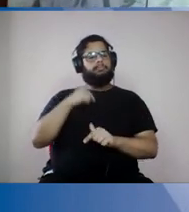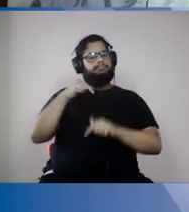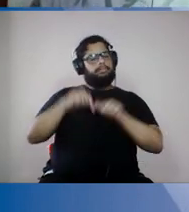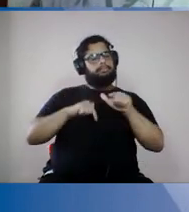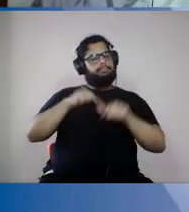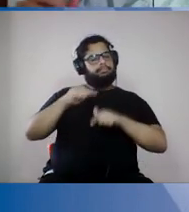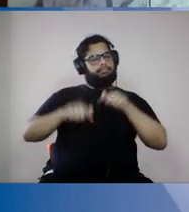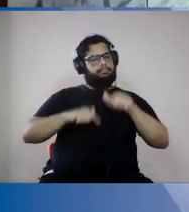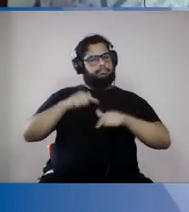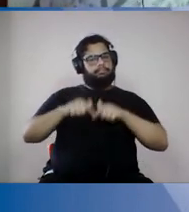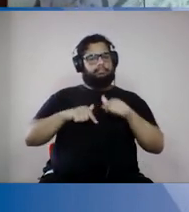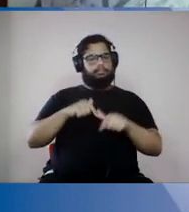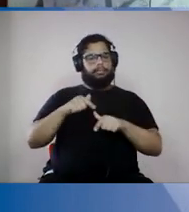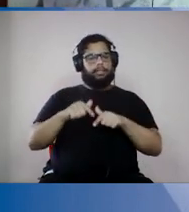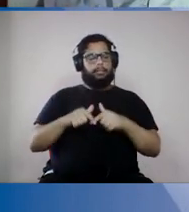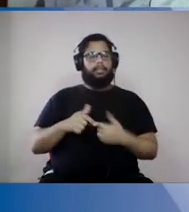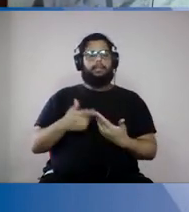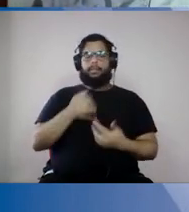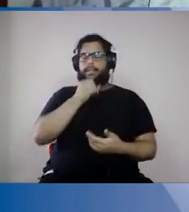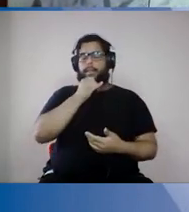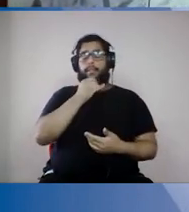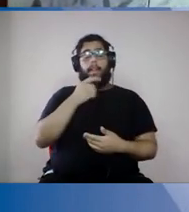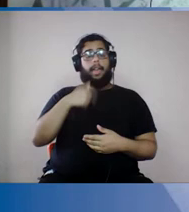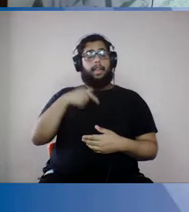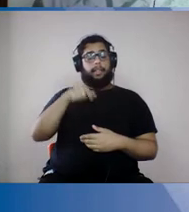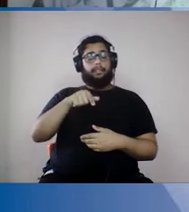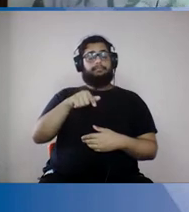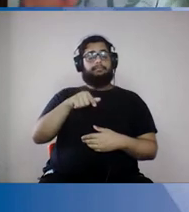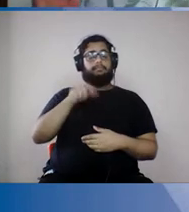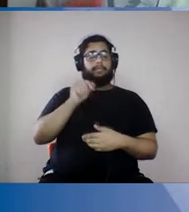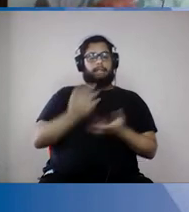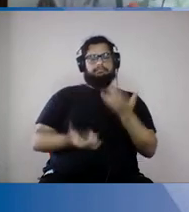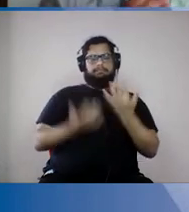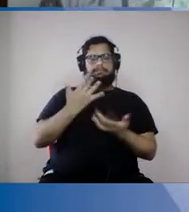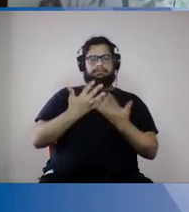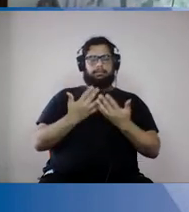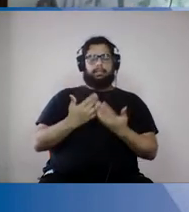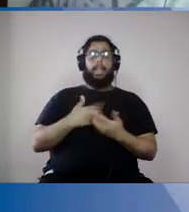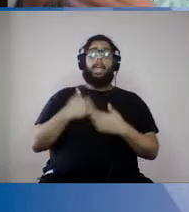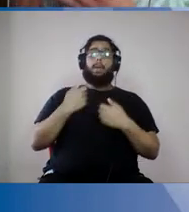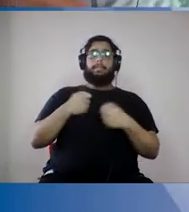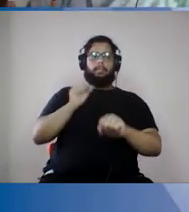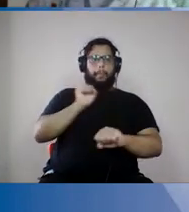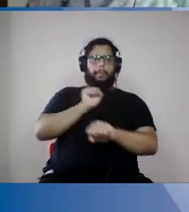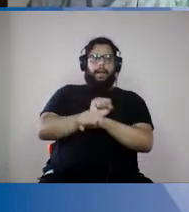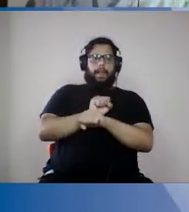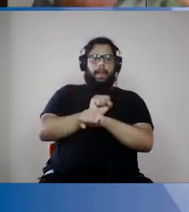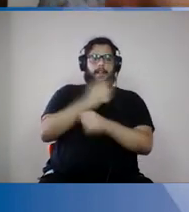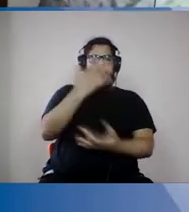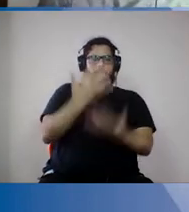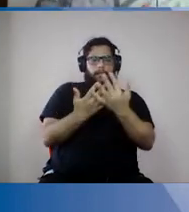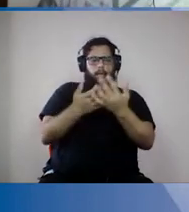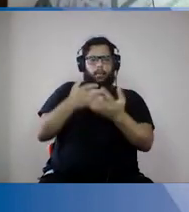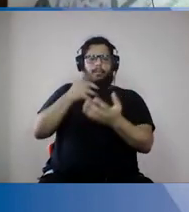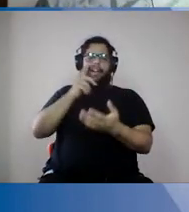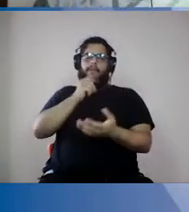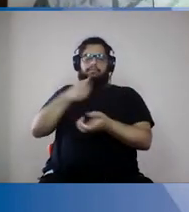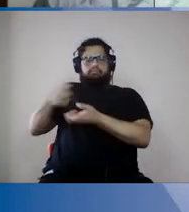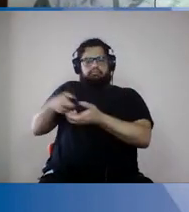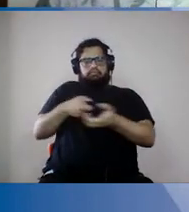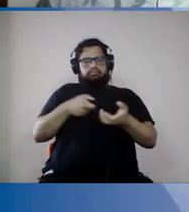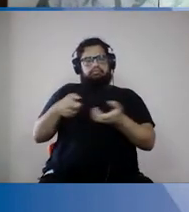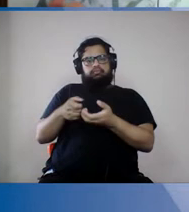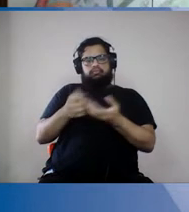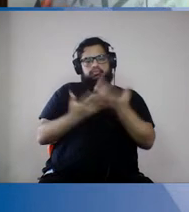meu escritório, o meu escritório pega fogo. Então, é seguinte, eu tenho que parar tudo o que eu estou fazendo, apagar o incêndio para depois eu voltar para o